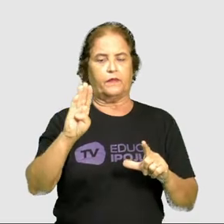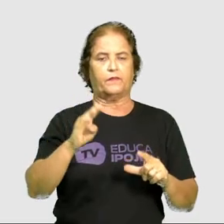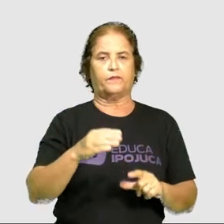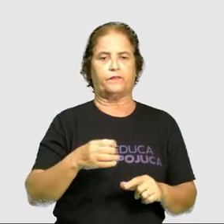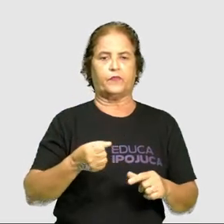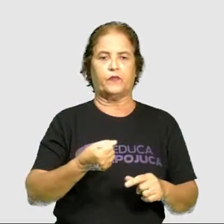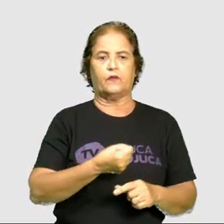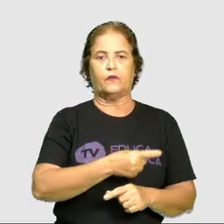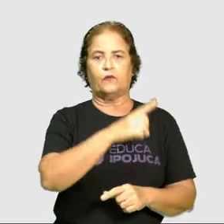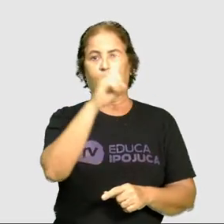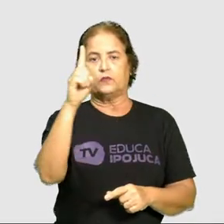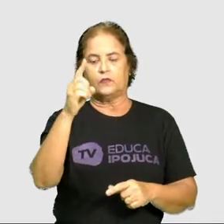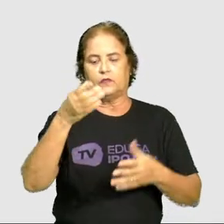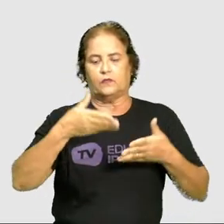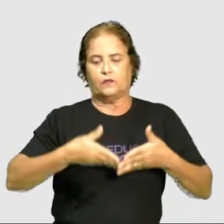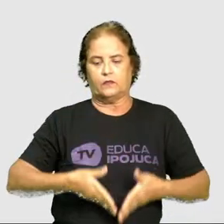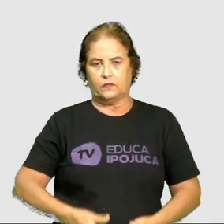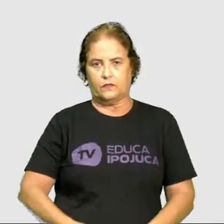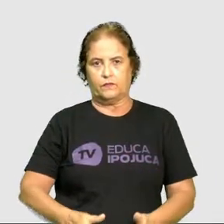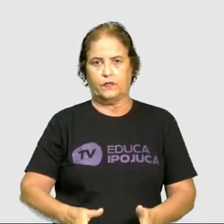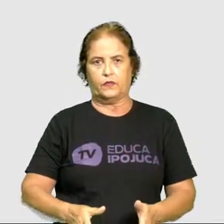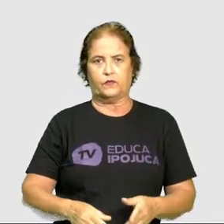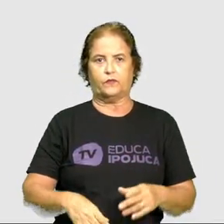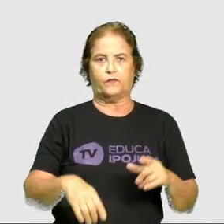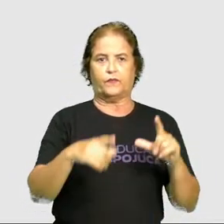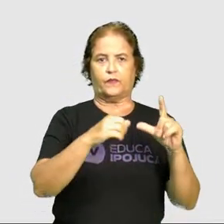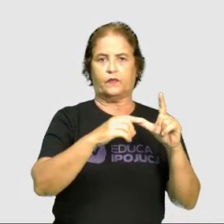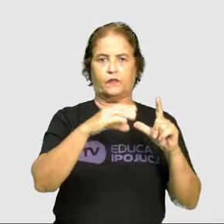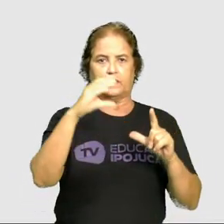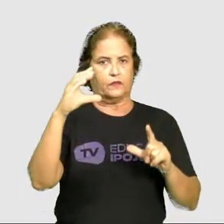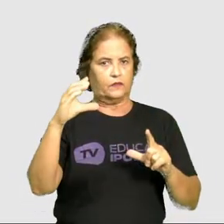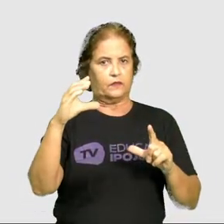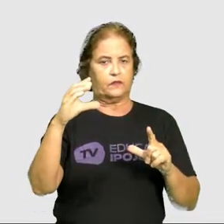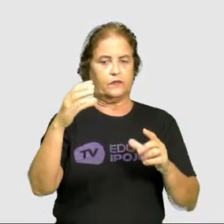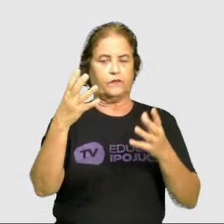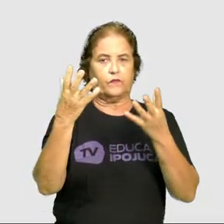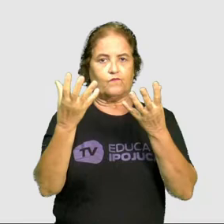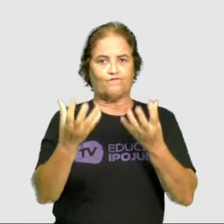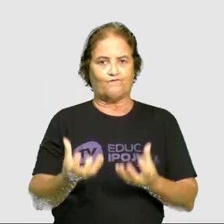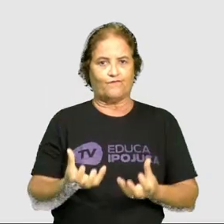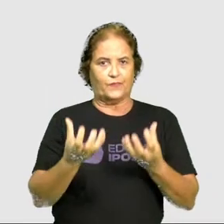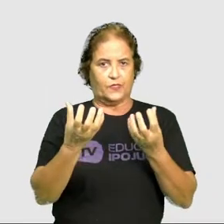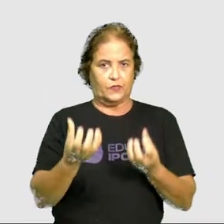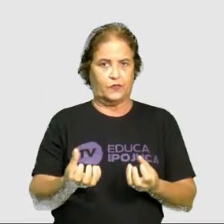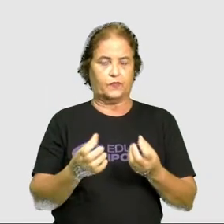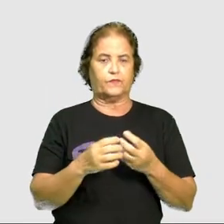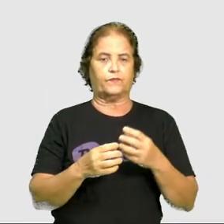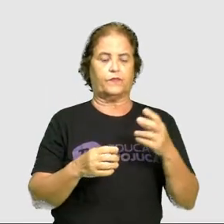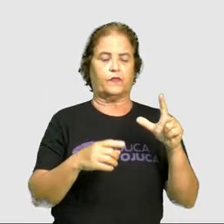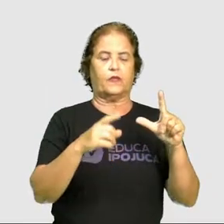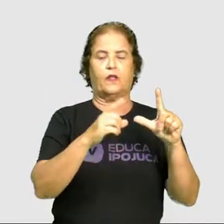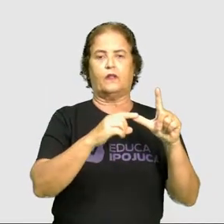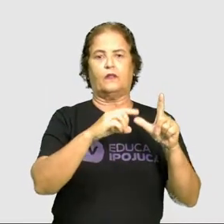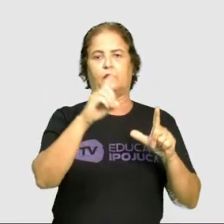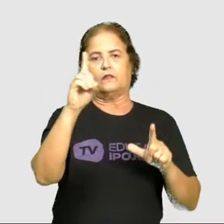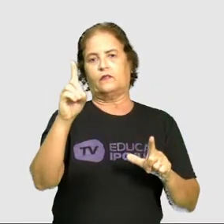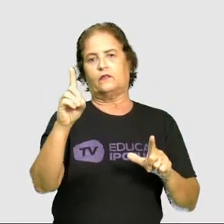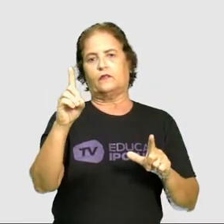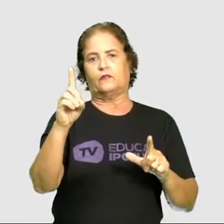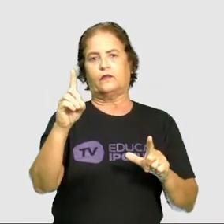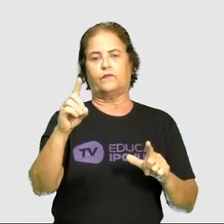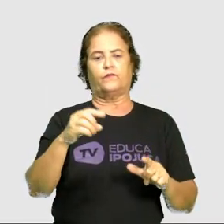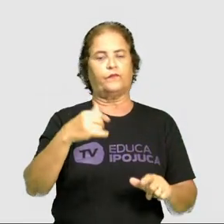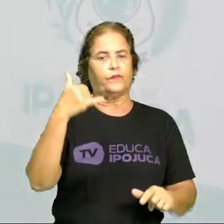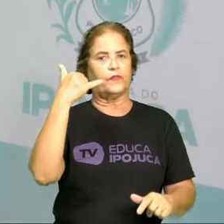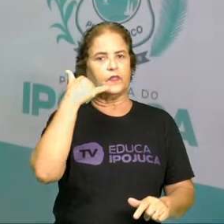data de nascimento, a letra C, o peso e a letra D, o